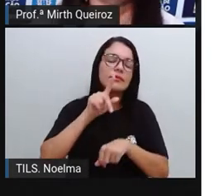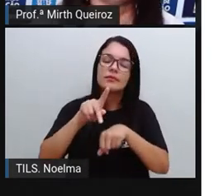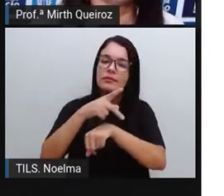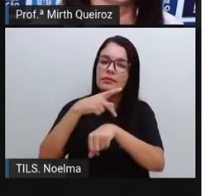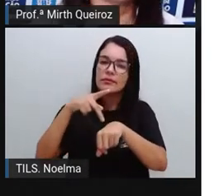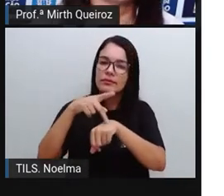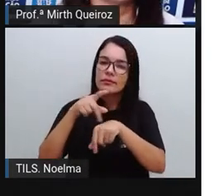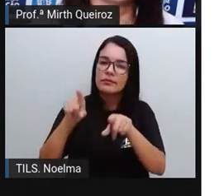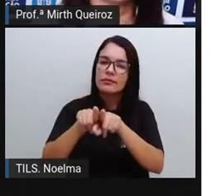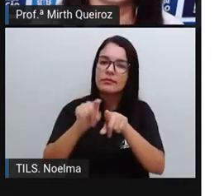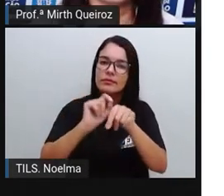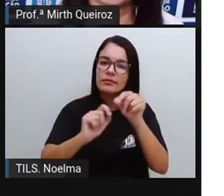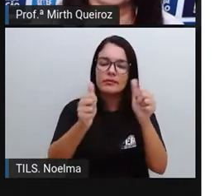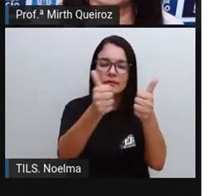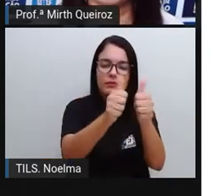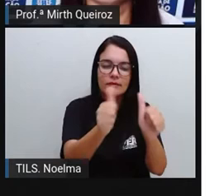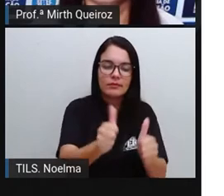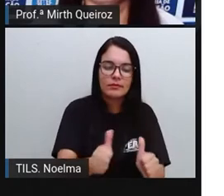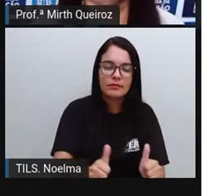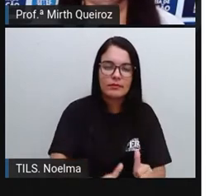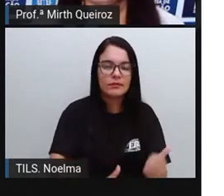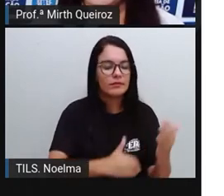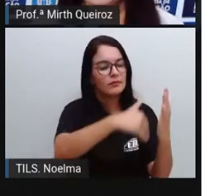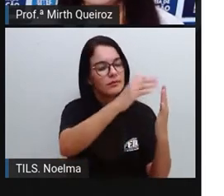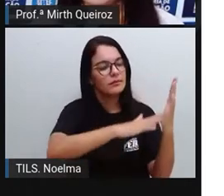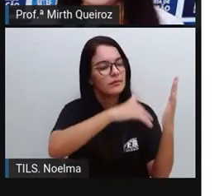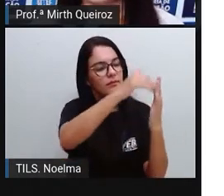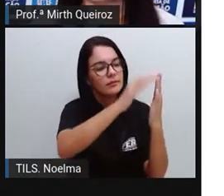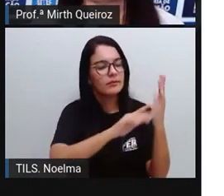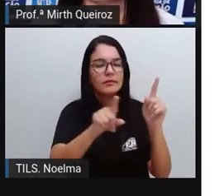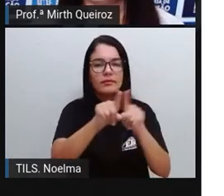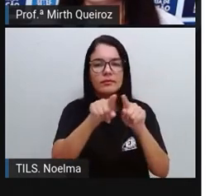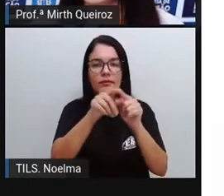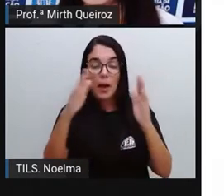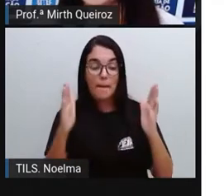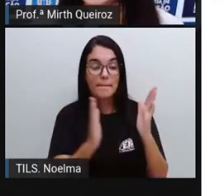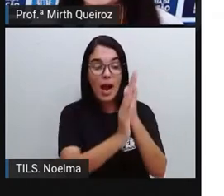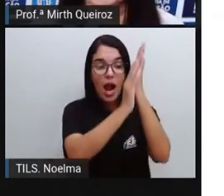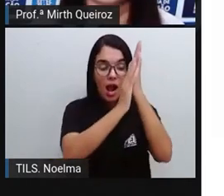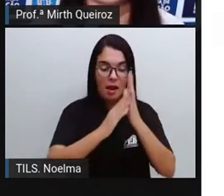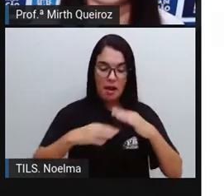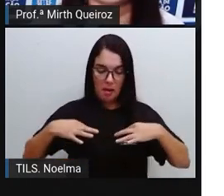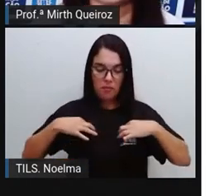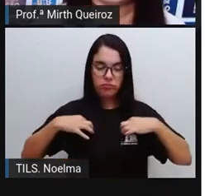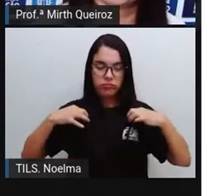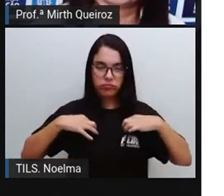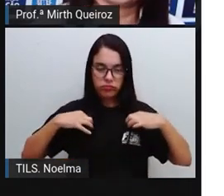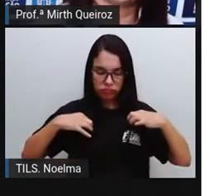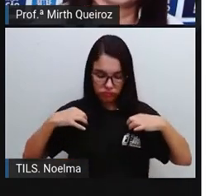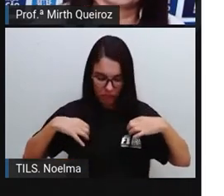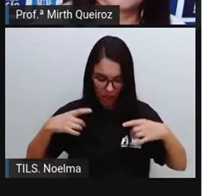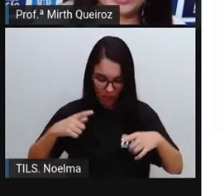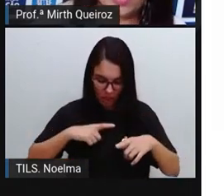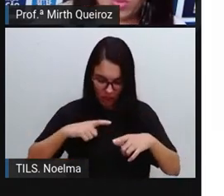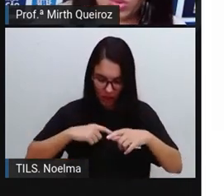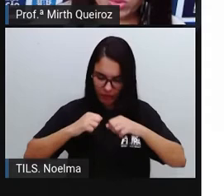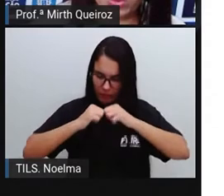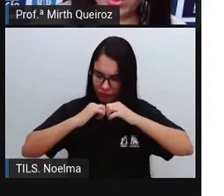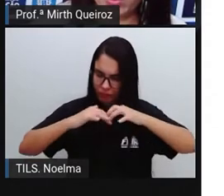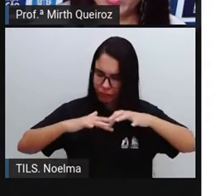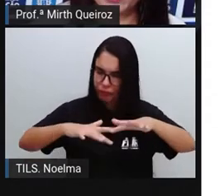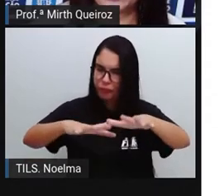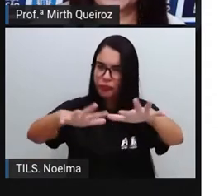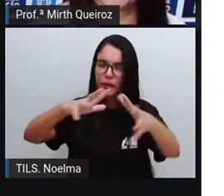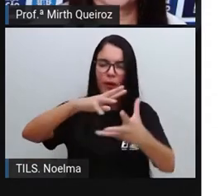pintura, escultura, serigrafia, né? E lá ele ficou reconhecido e suas obras de arte foram se espalhando aí por